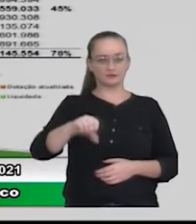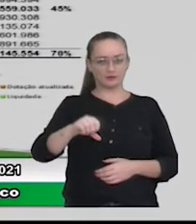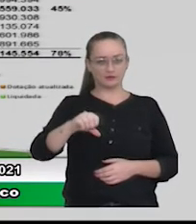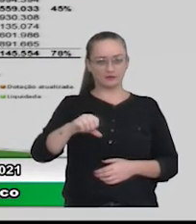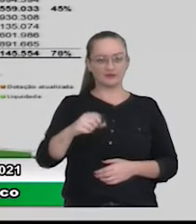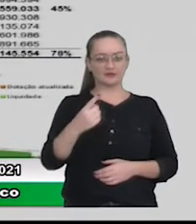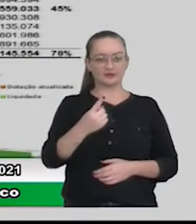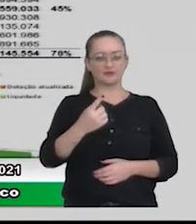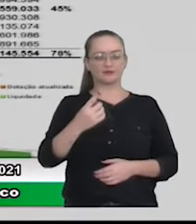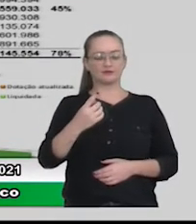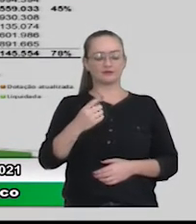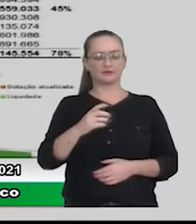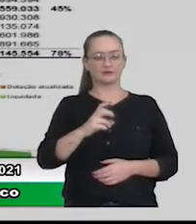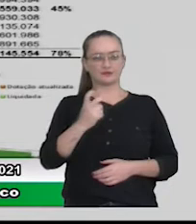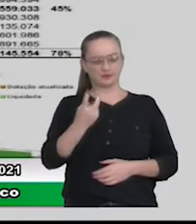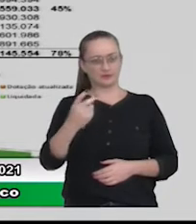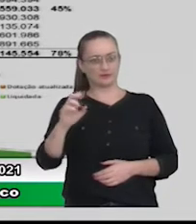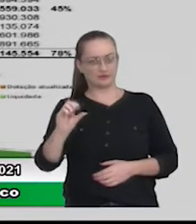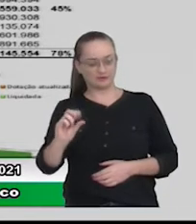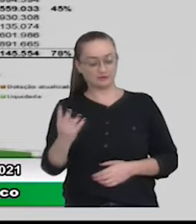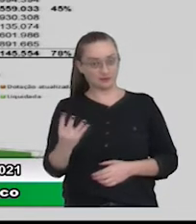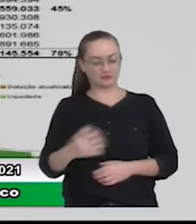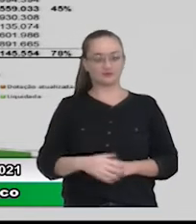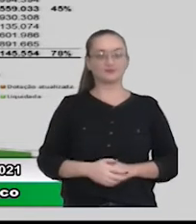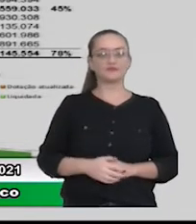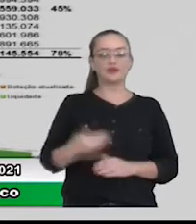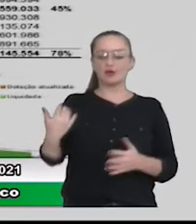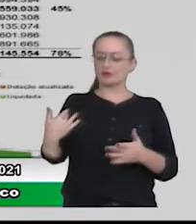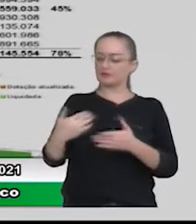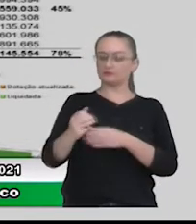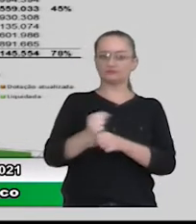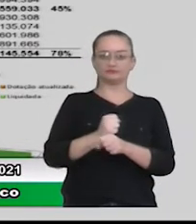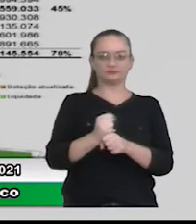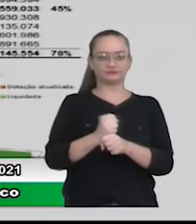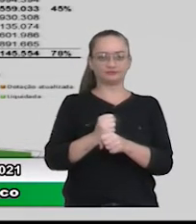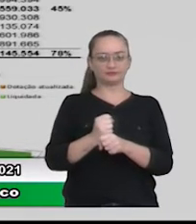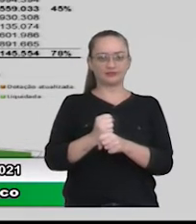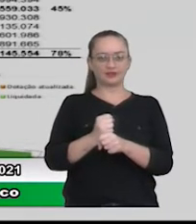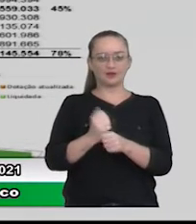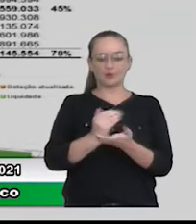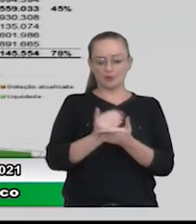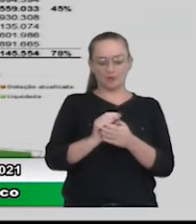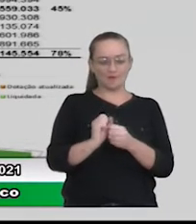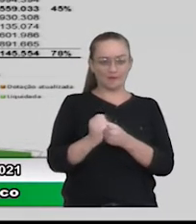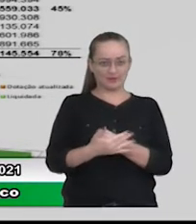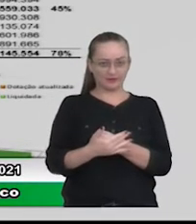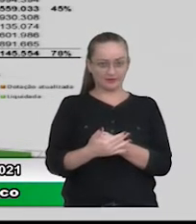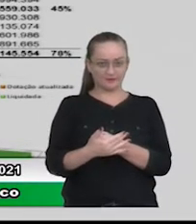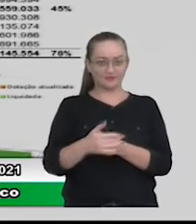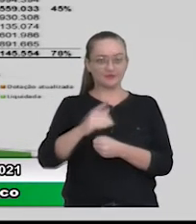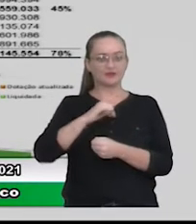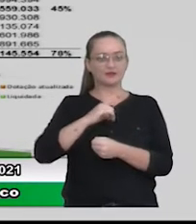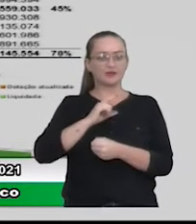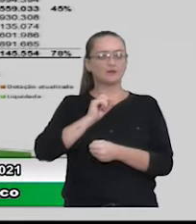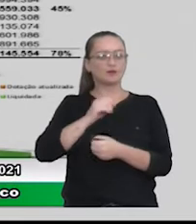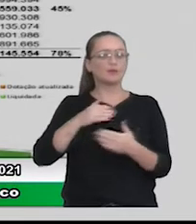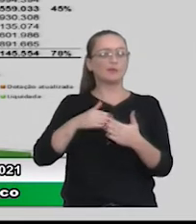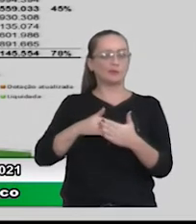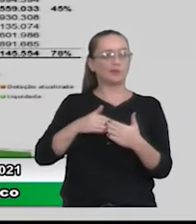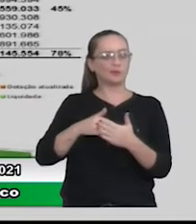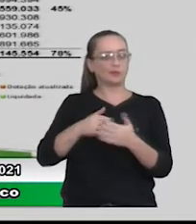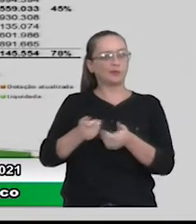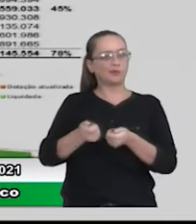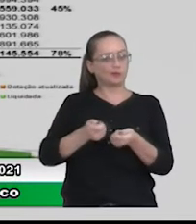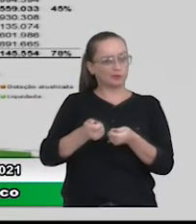,554. Ao longo do ano, assim que começou a pandemia, a gente fez o contingenciamento em torno de